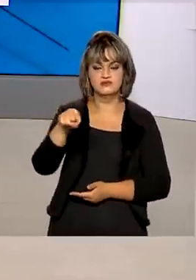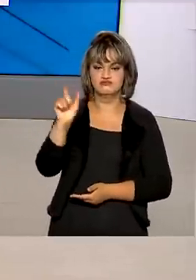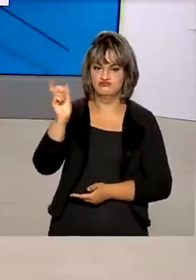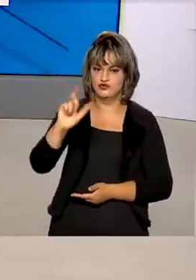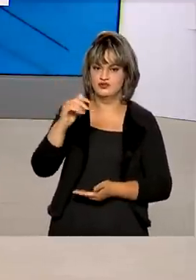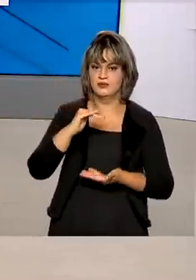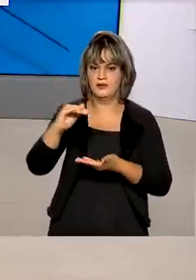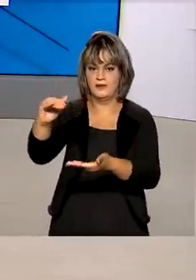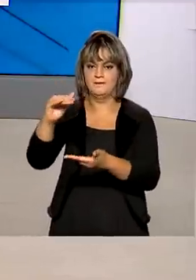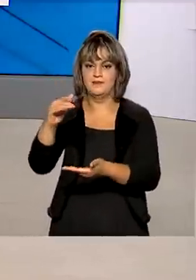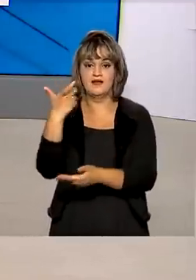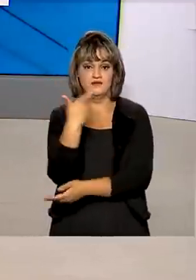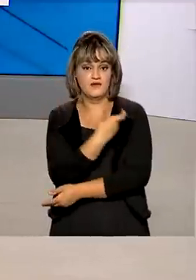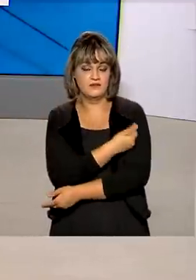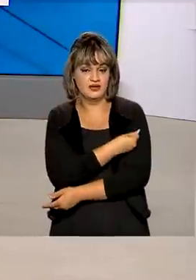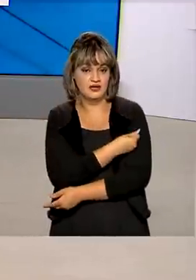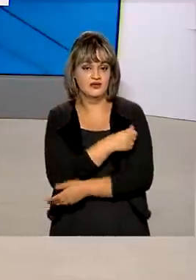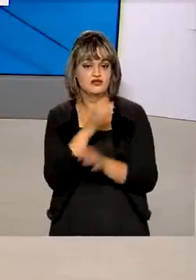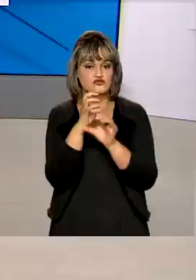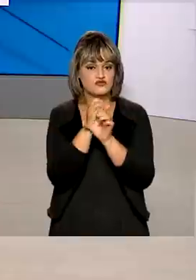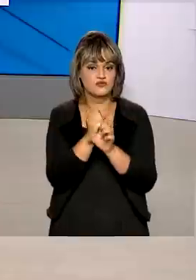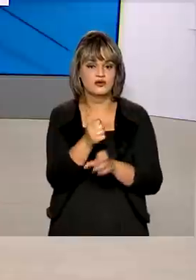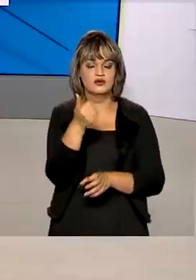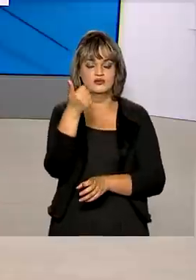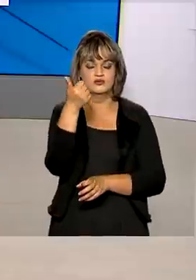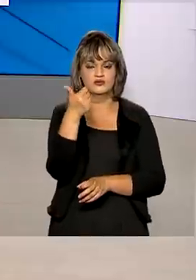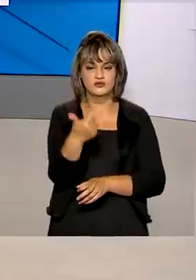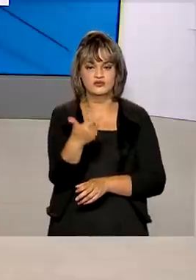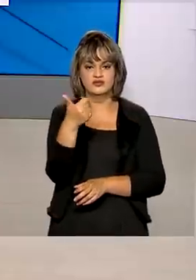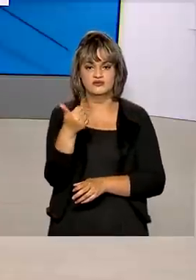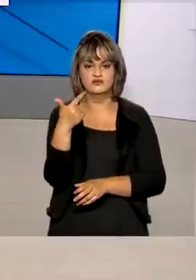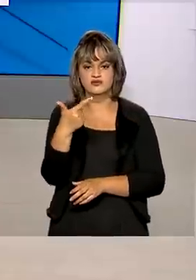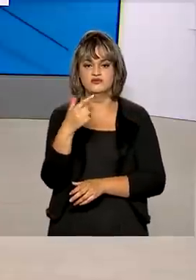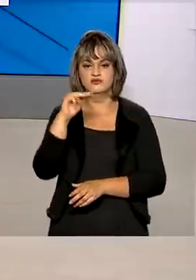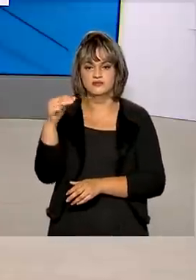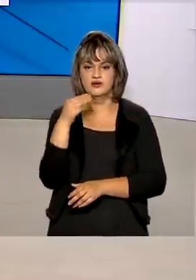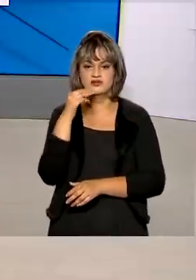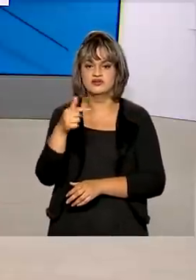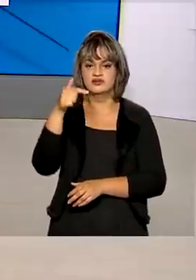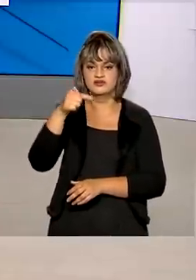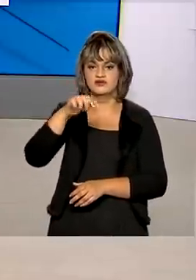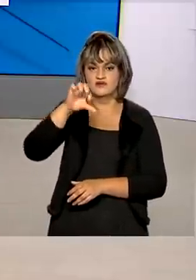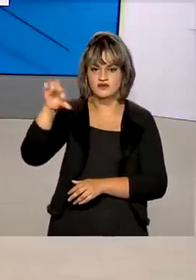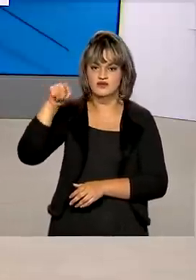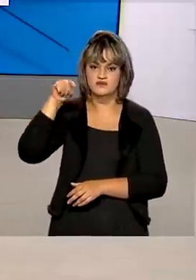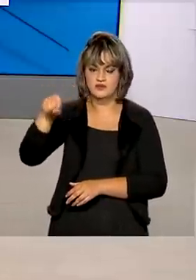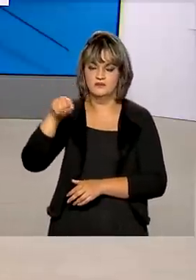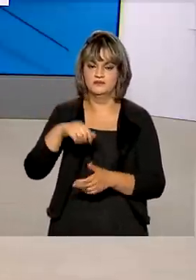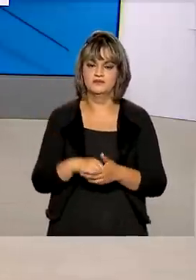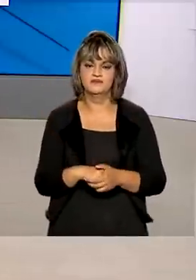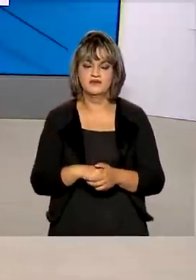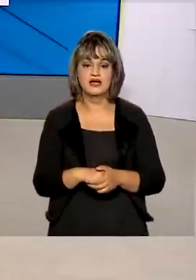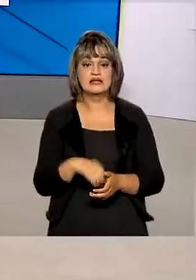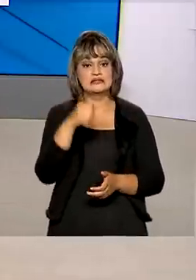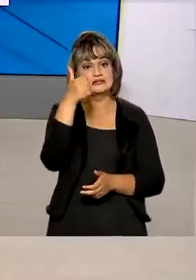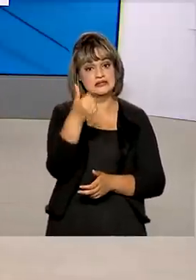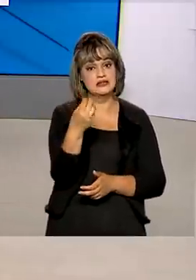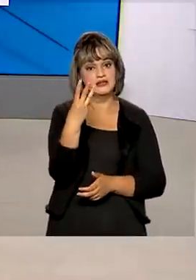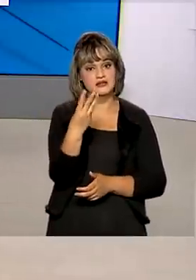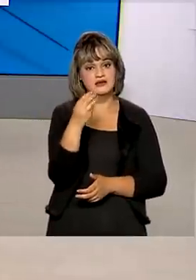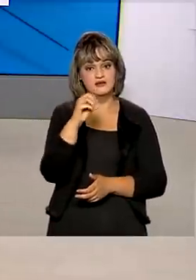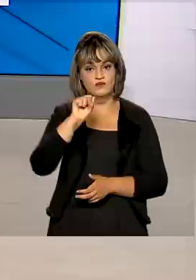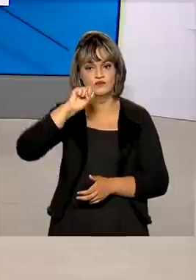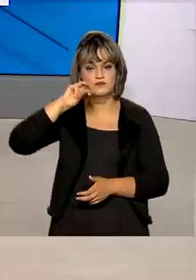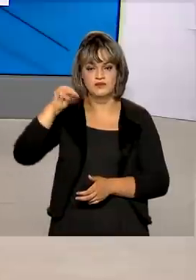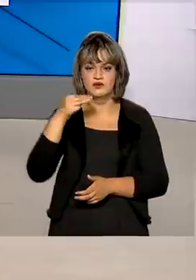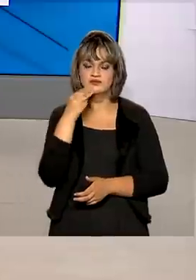vacina. As doses aplicadas somam 212 milhões e 799 mil. 138 milhões